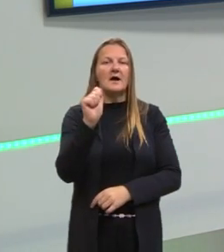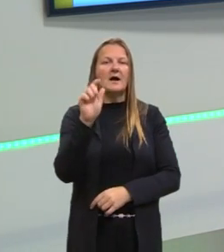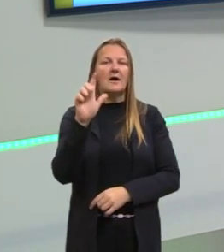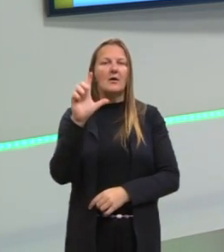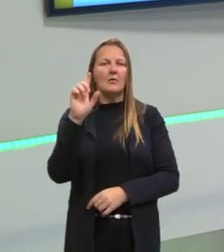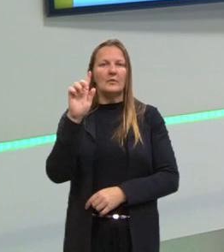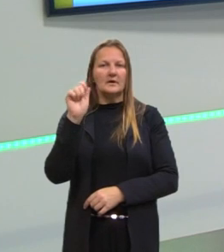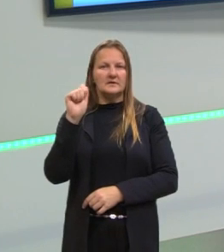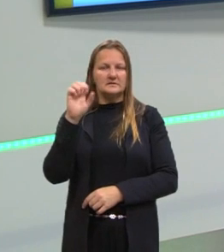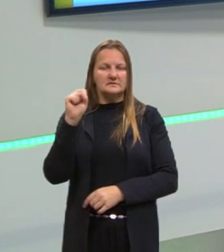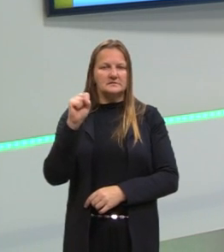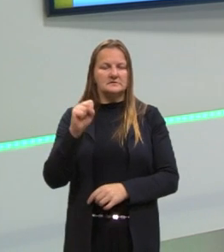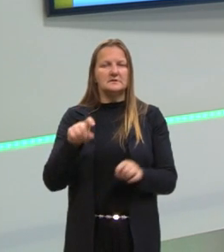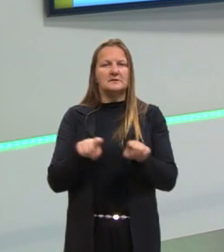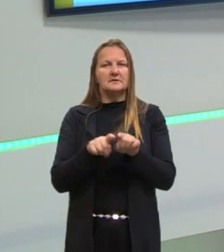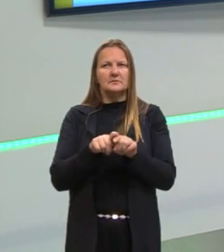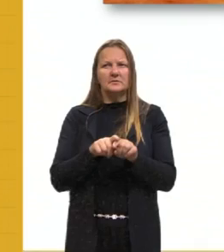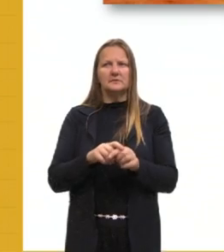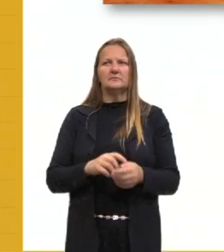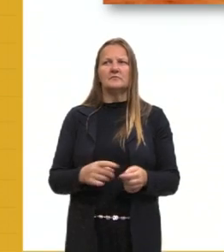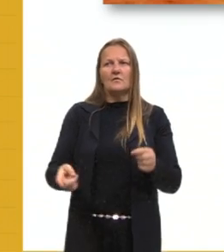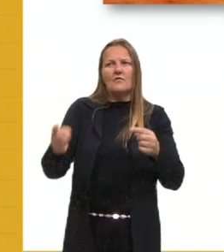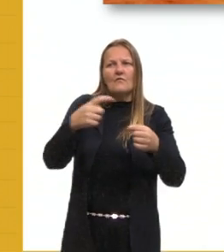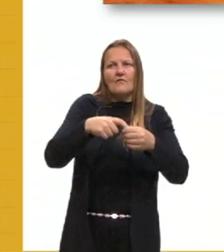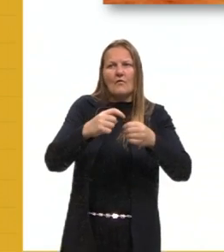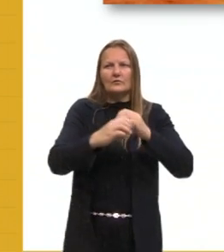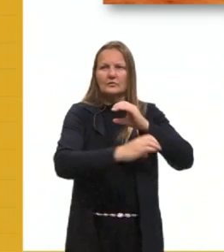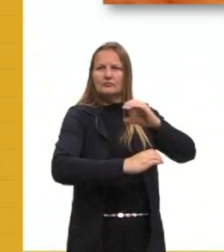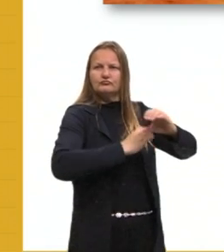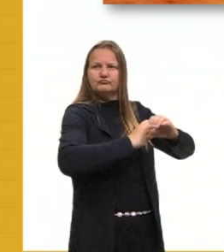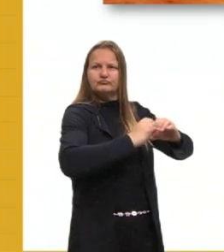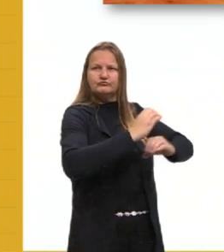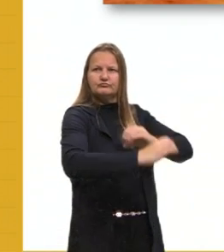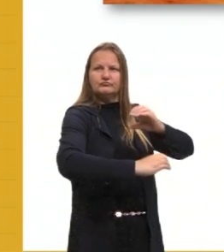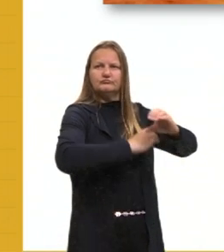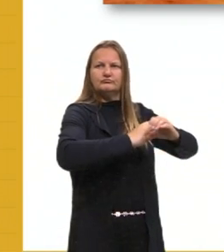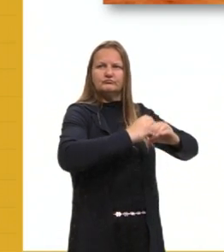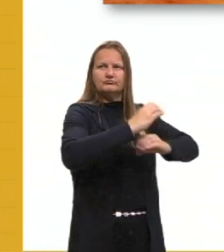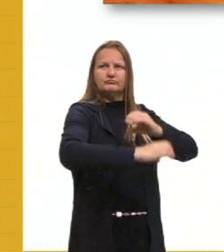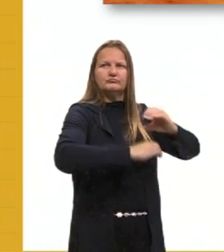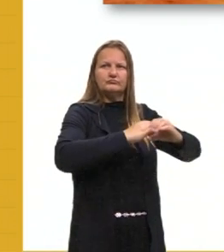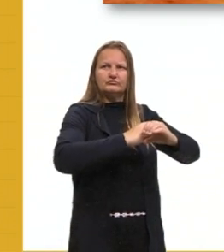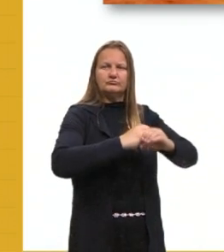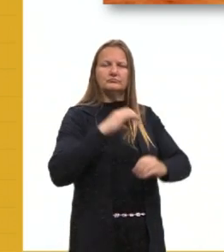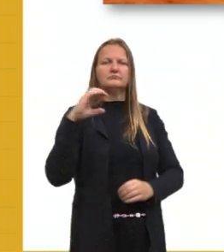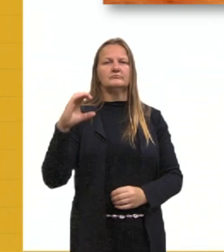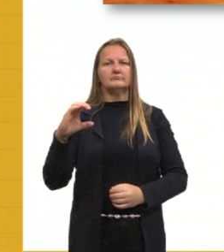combustíveis fósseis. Certo, gente? Então, esse é o ciclo do carbono.